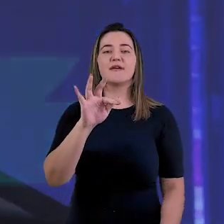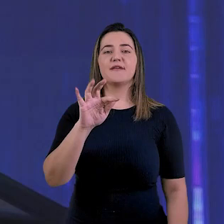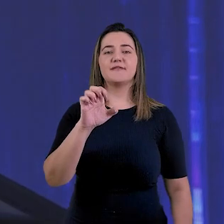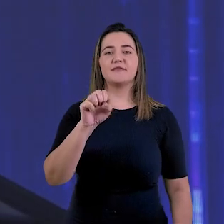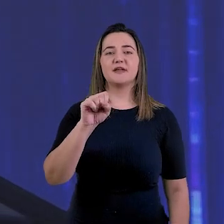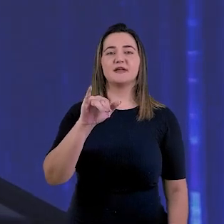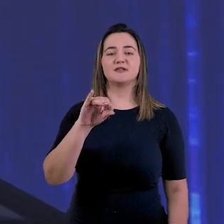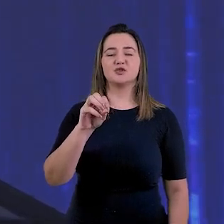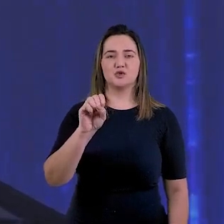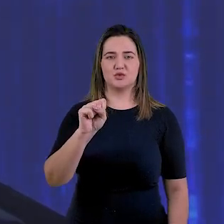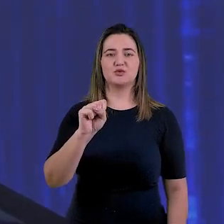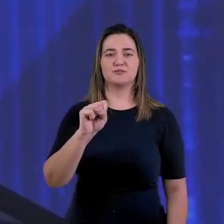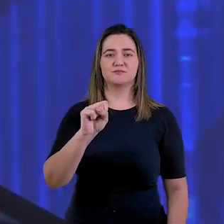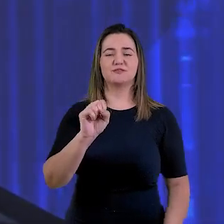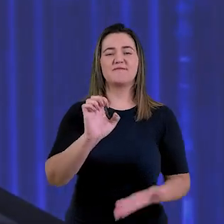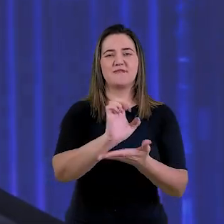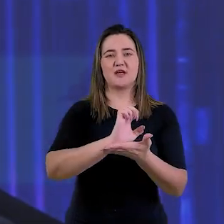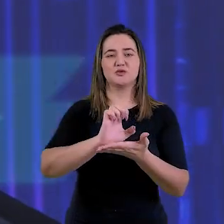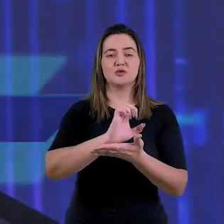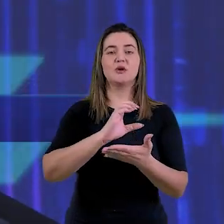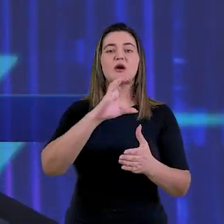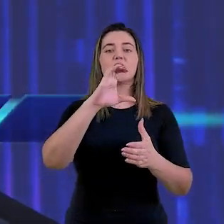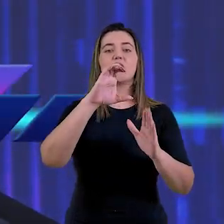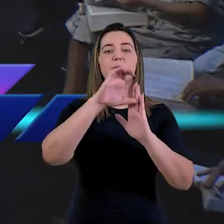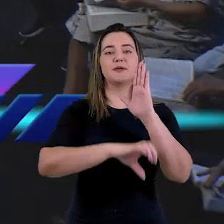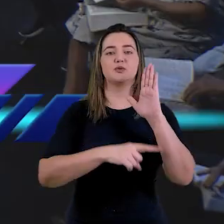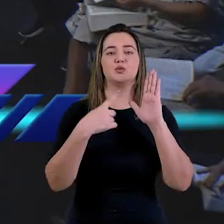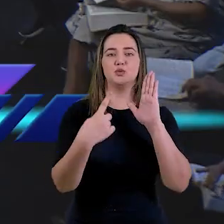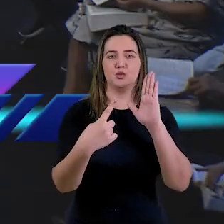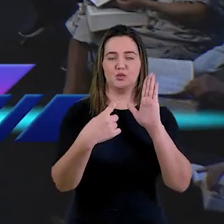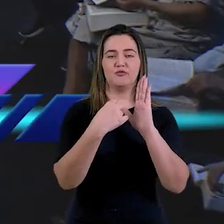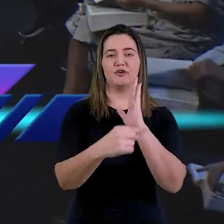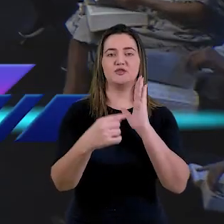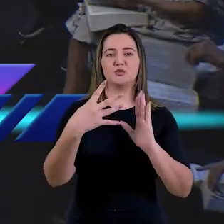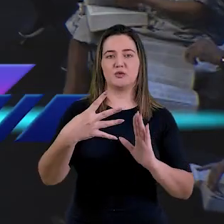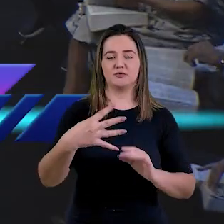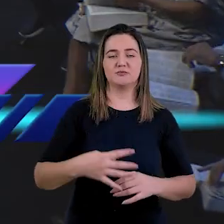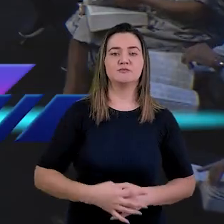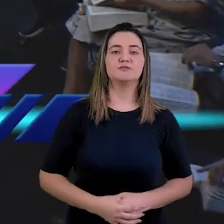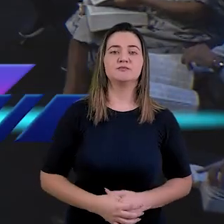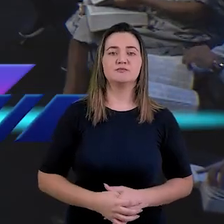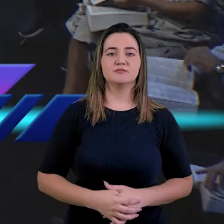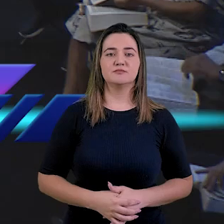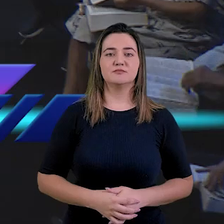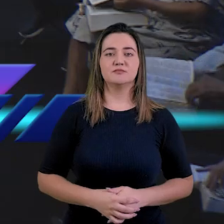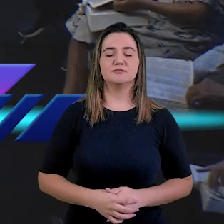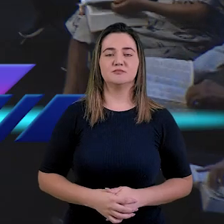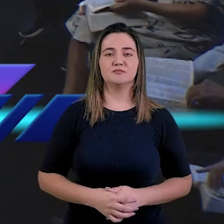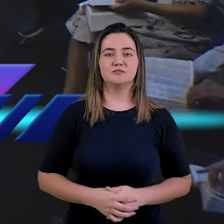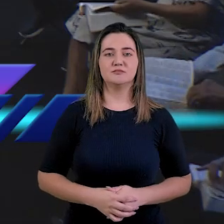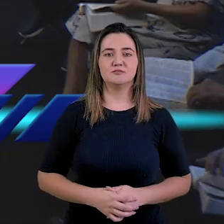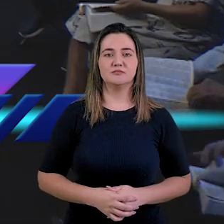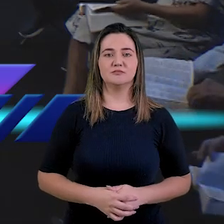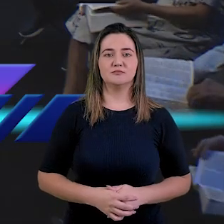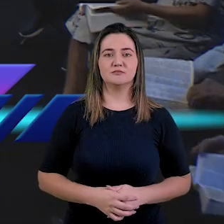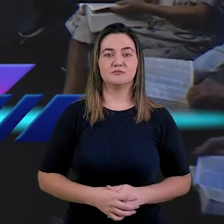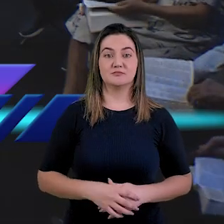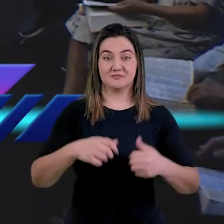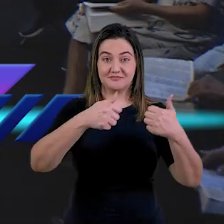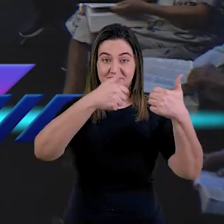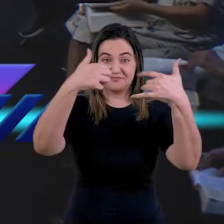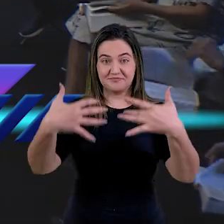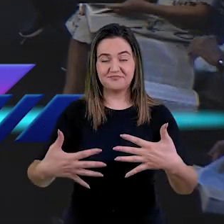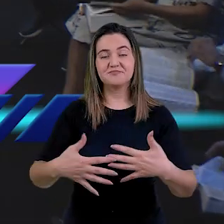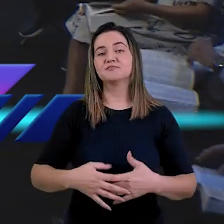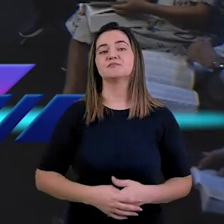capítulo 1, versículo 4. Aqui, Efésios, capítulo 1 e o versículo 4. Está